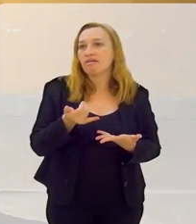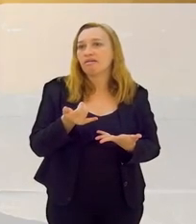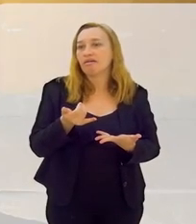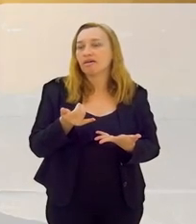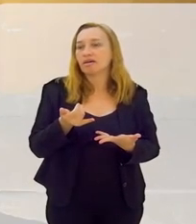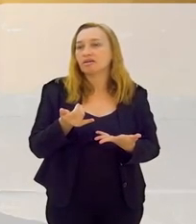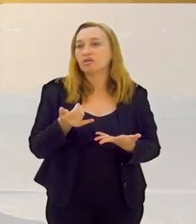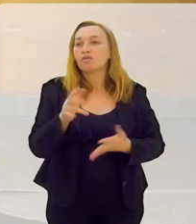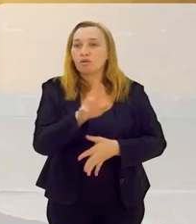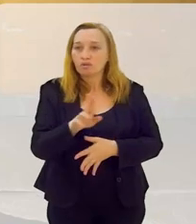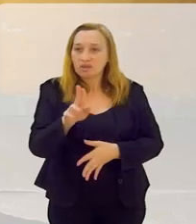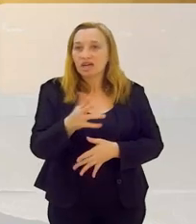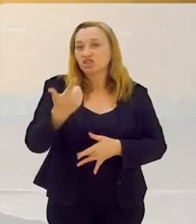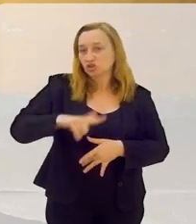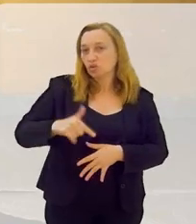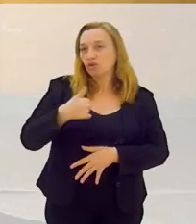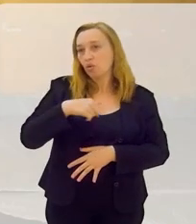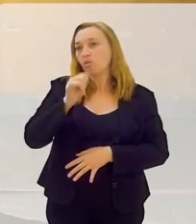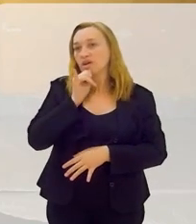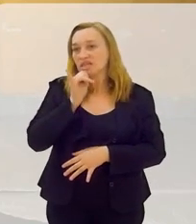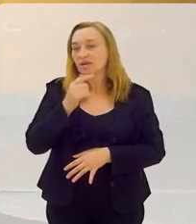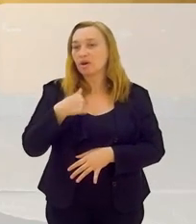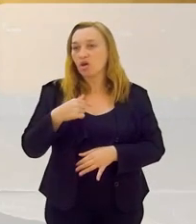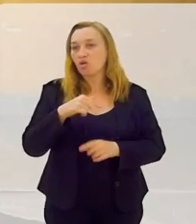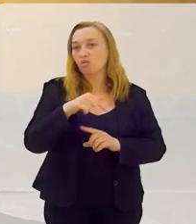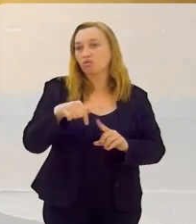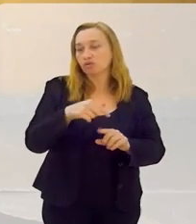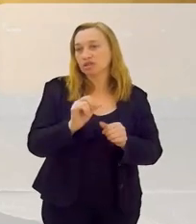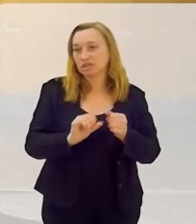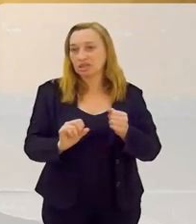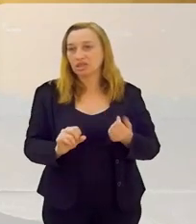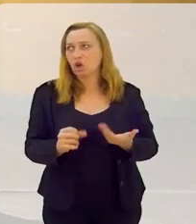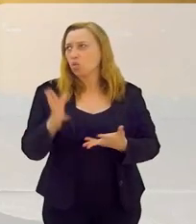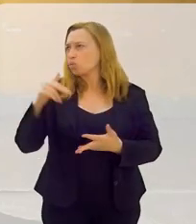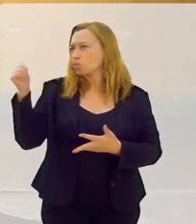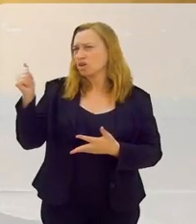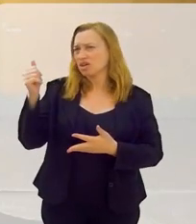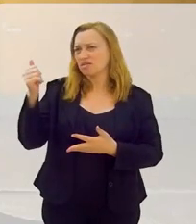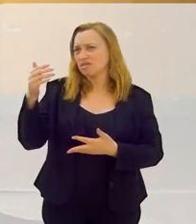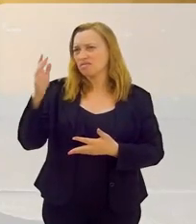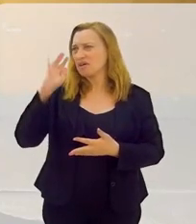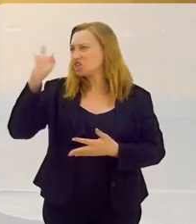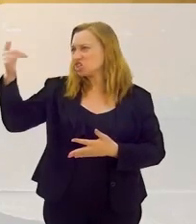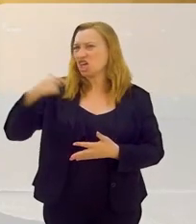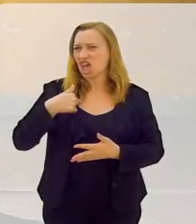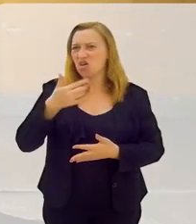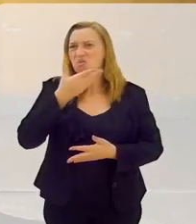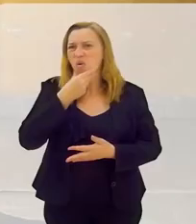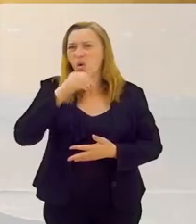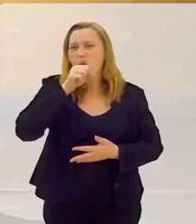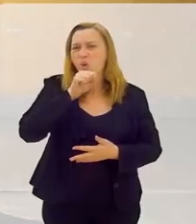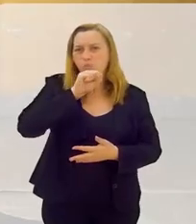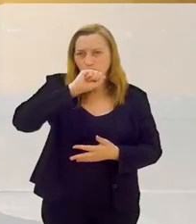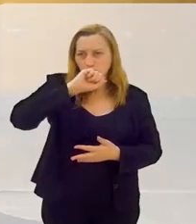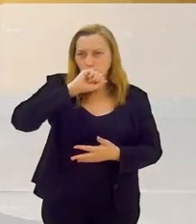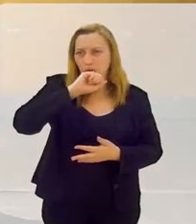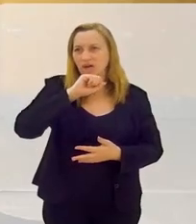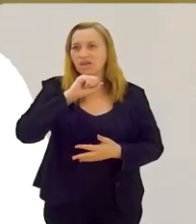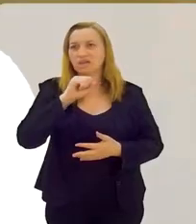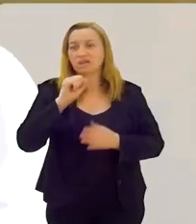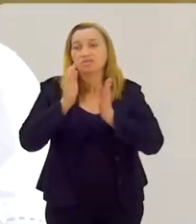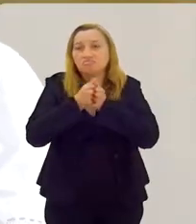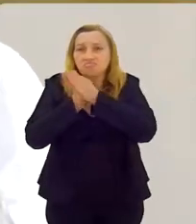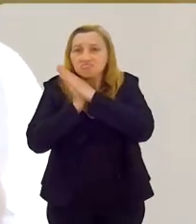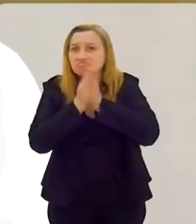pessoas... Vou me usar novamente como exemplo. Eu fiz santo, eu nunca imaginei que eu fosse ser babaluxá. Não passava isso pela minha cabeça.